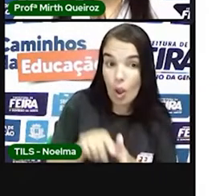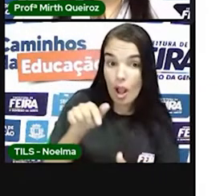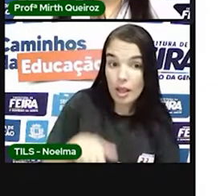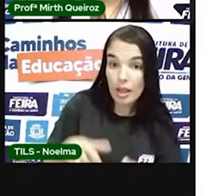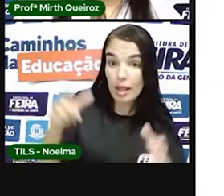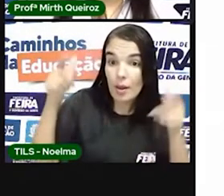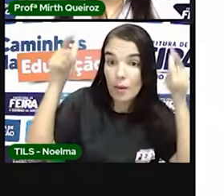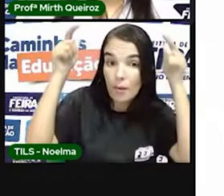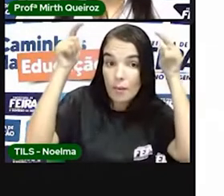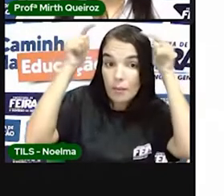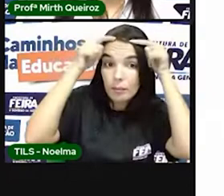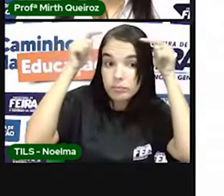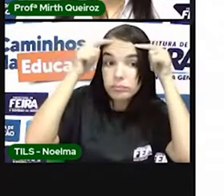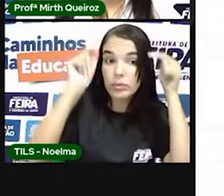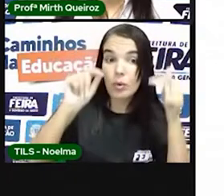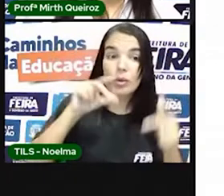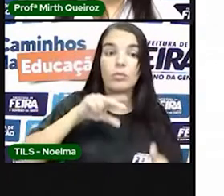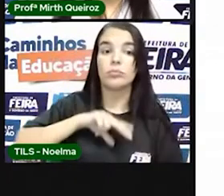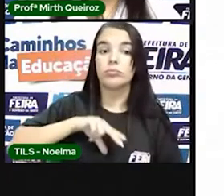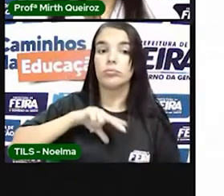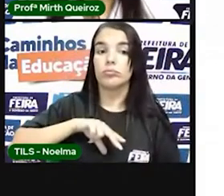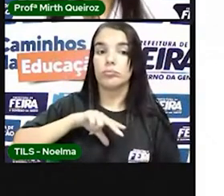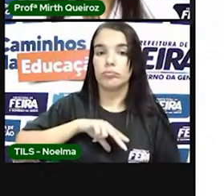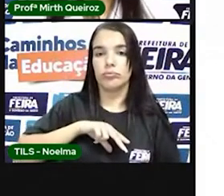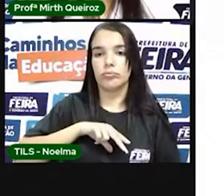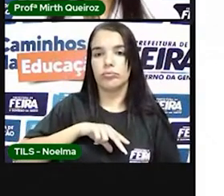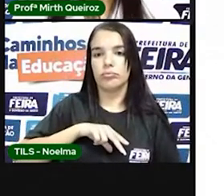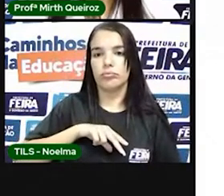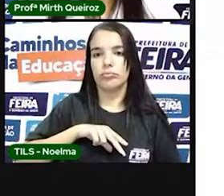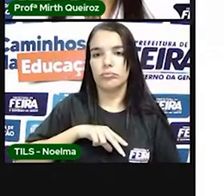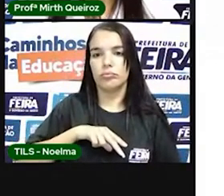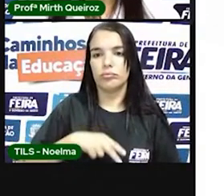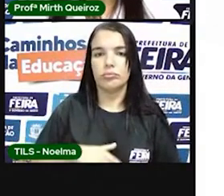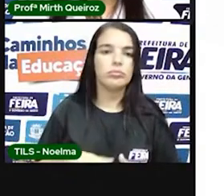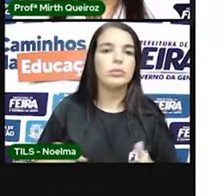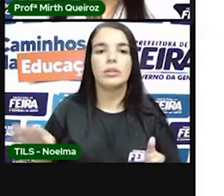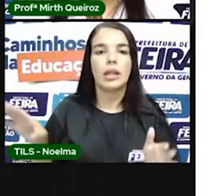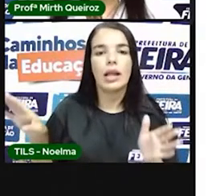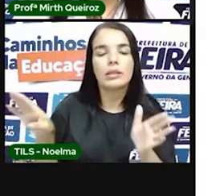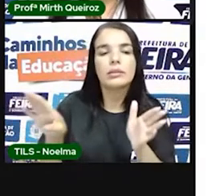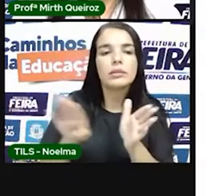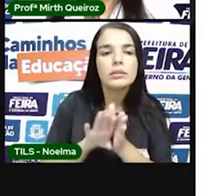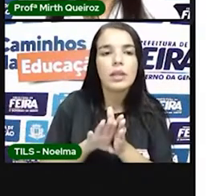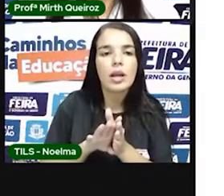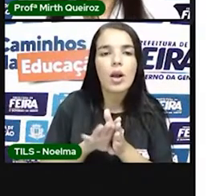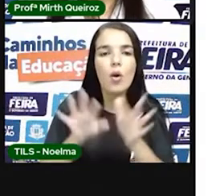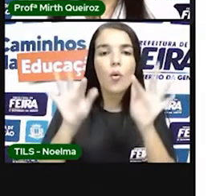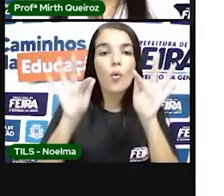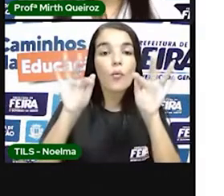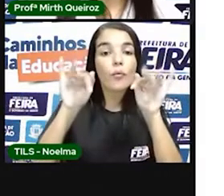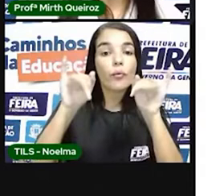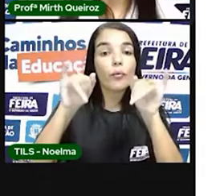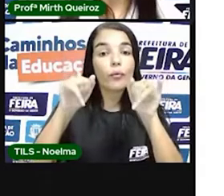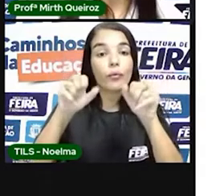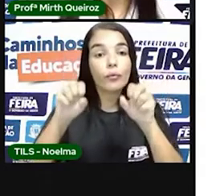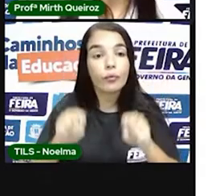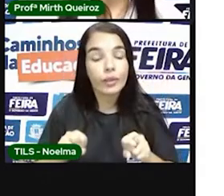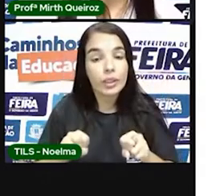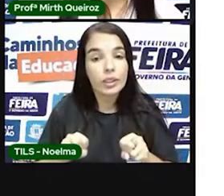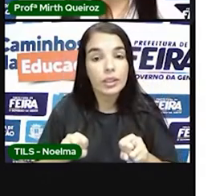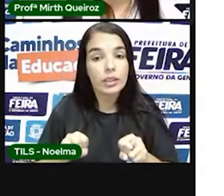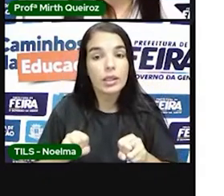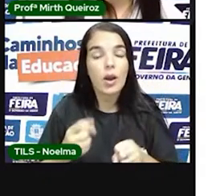o fim, então, do período pré-colonial e o início do segundo ciclo econômico do país. Lembrando que o primeiro ciclo